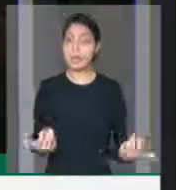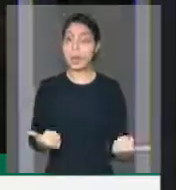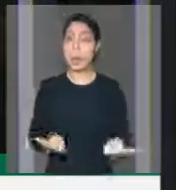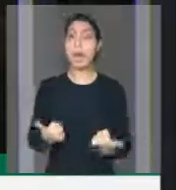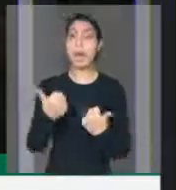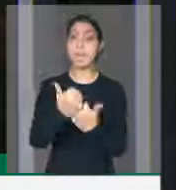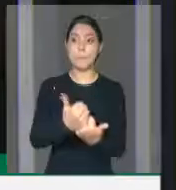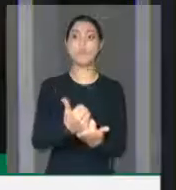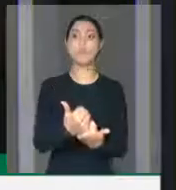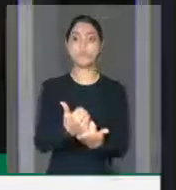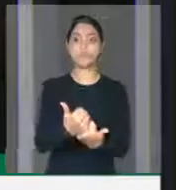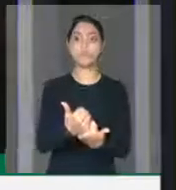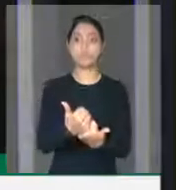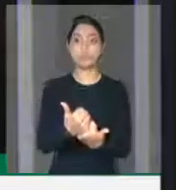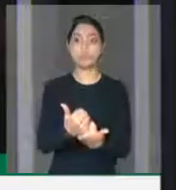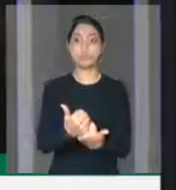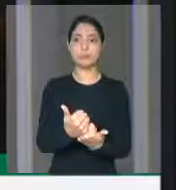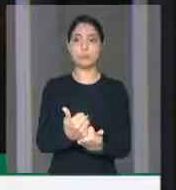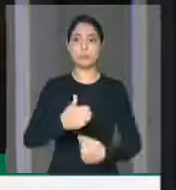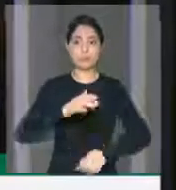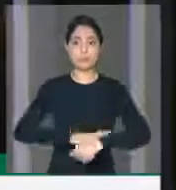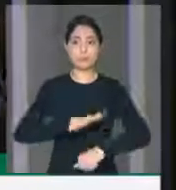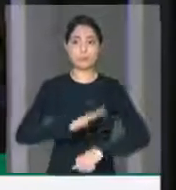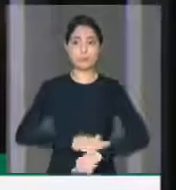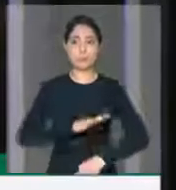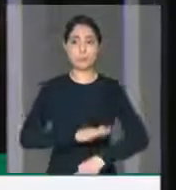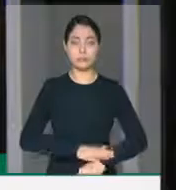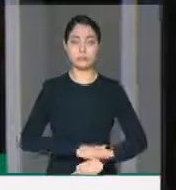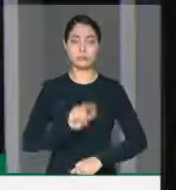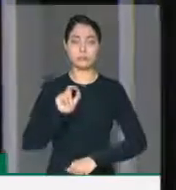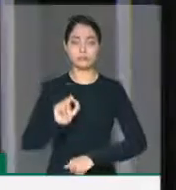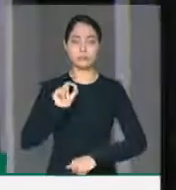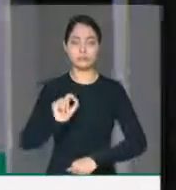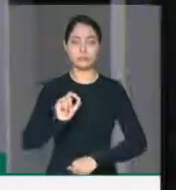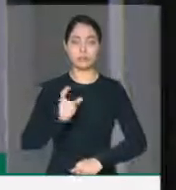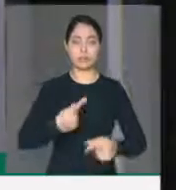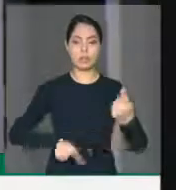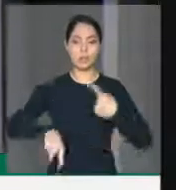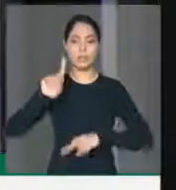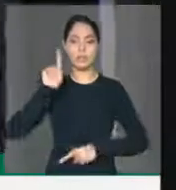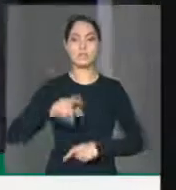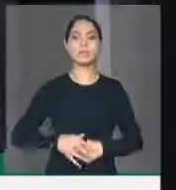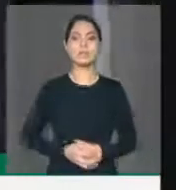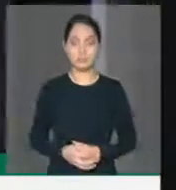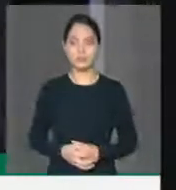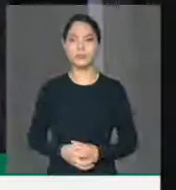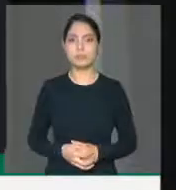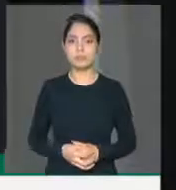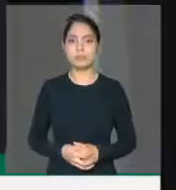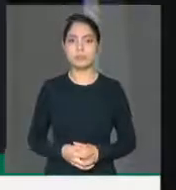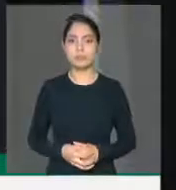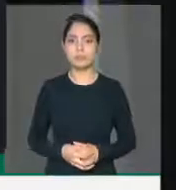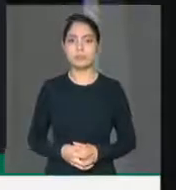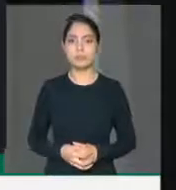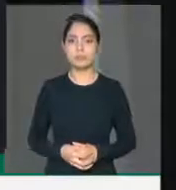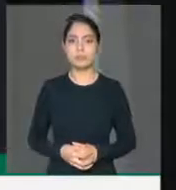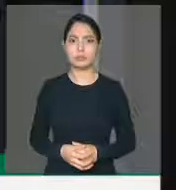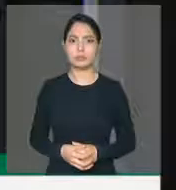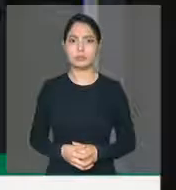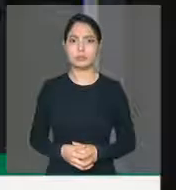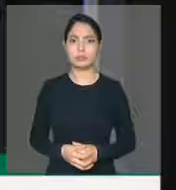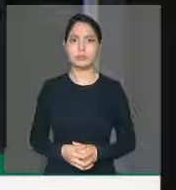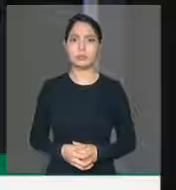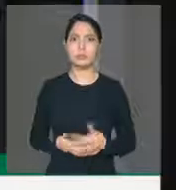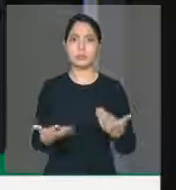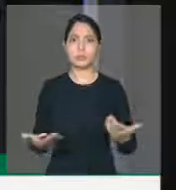substitutivo apresentado a essa casa com o avanço da emenda 10 que estamos apresentando em plenário para que seja